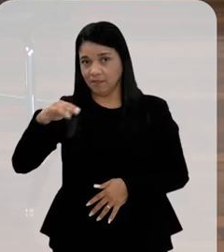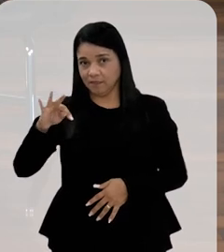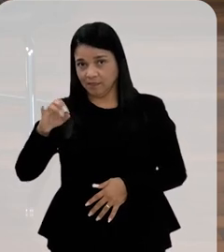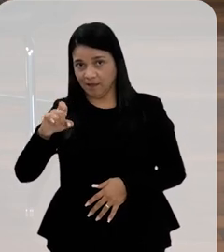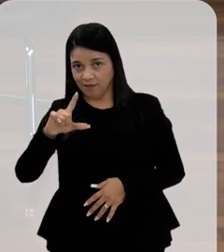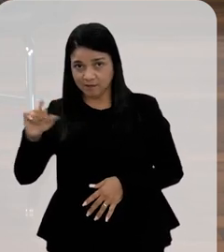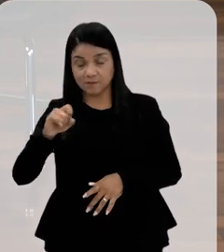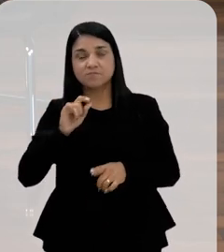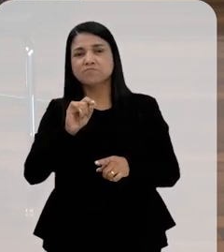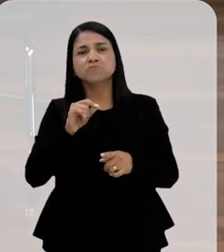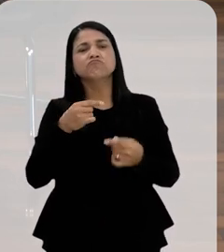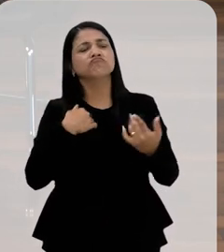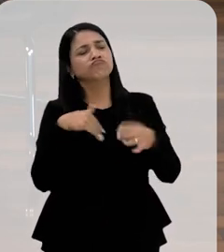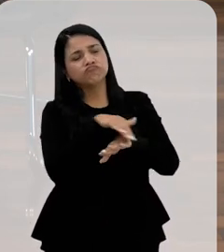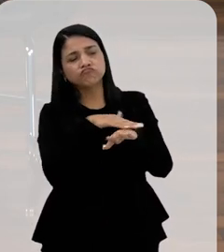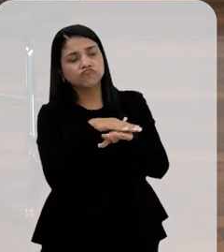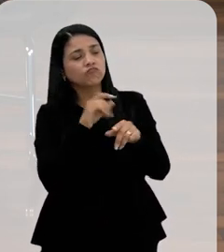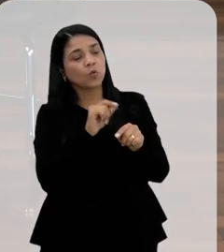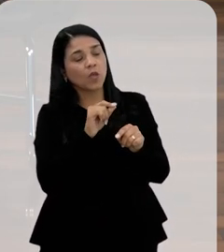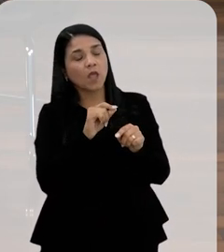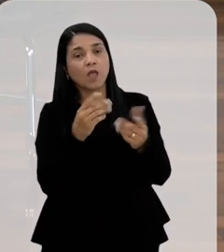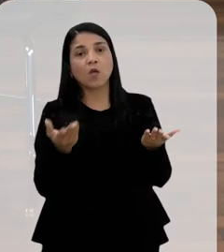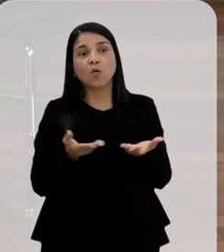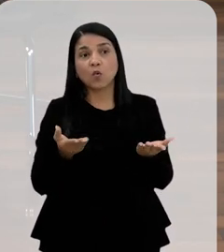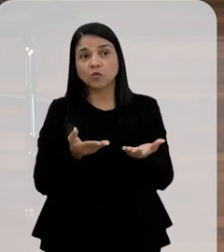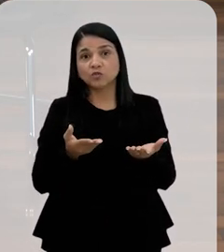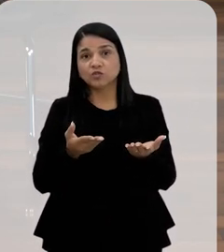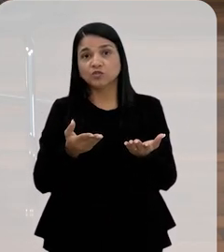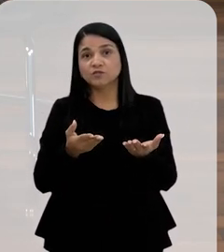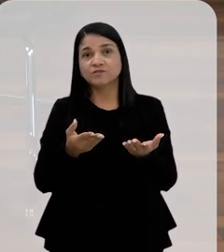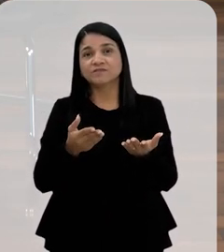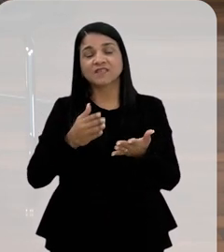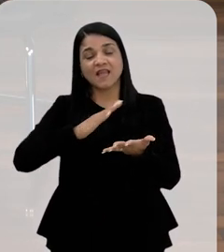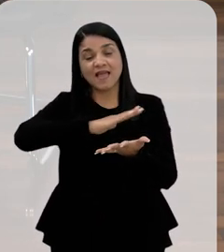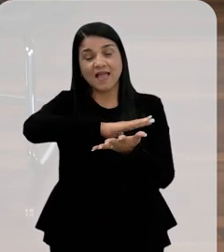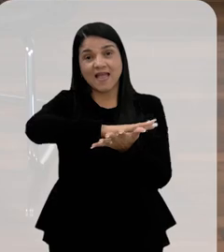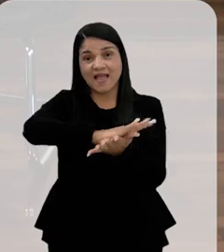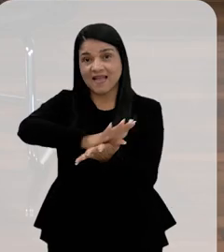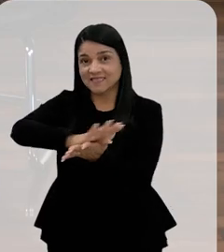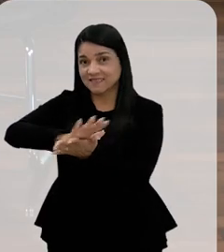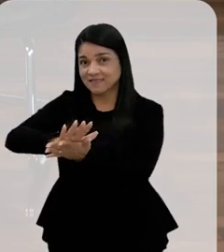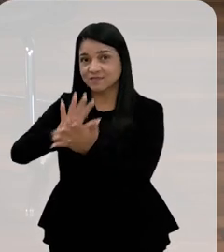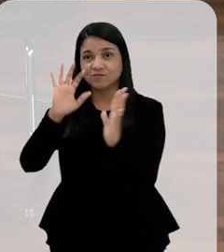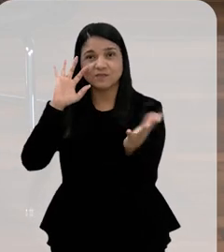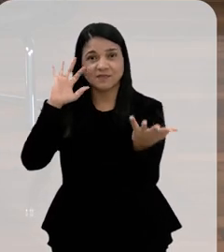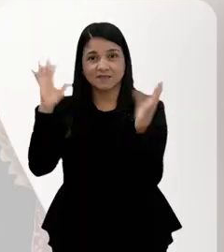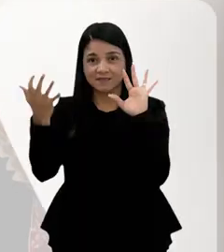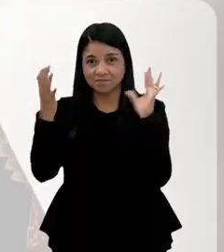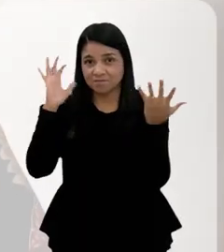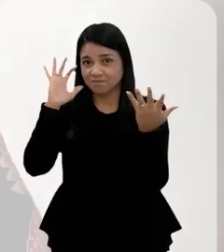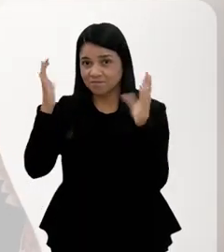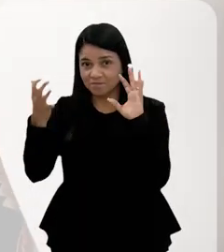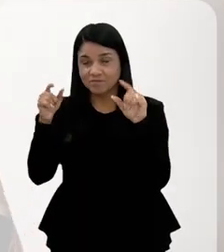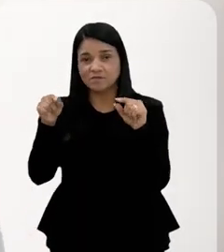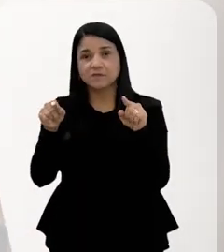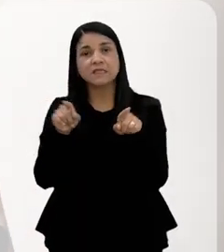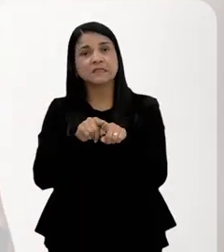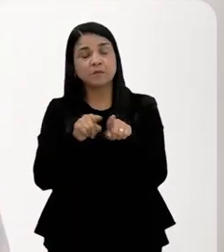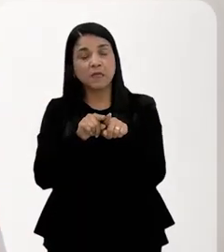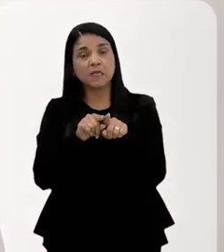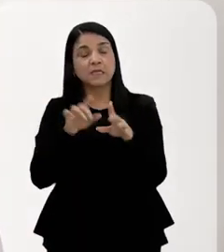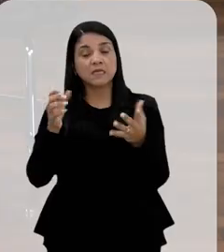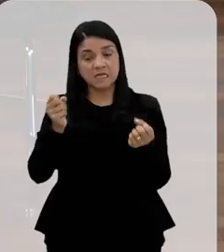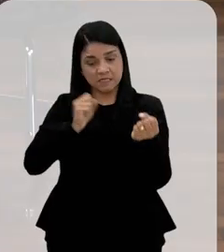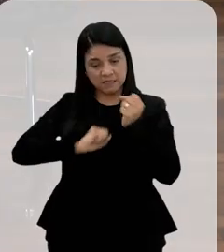exemplo, daquilo que se denomina hoje como o racismo climático. E também a